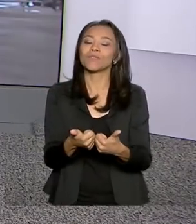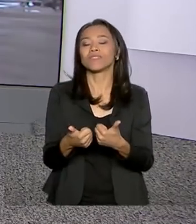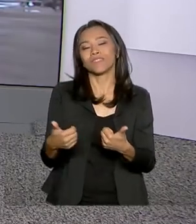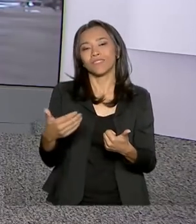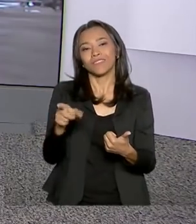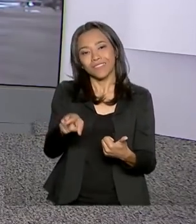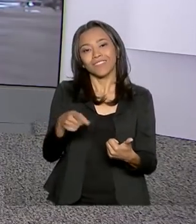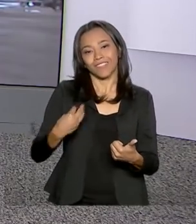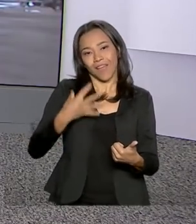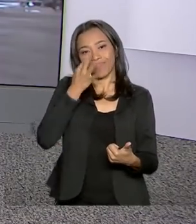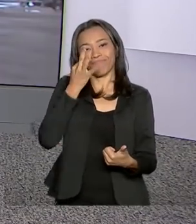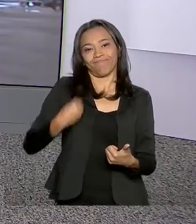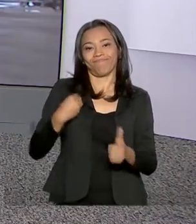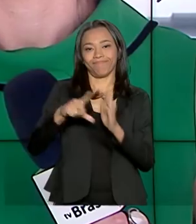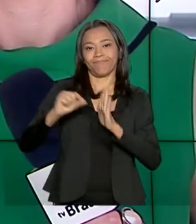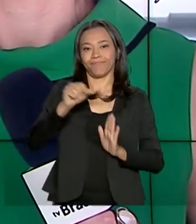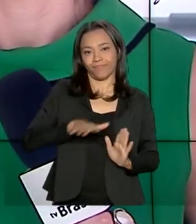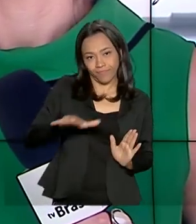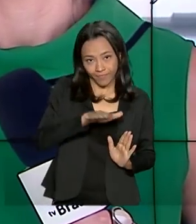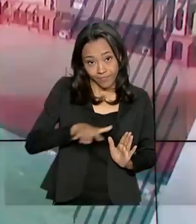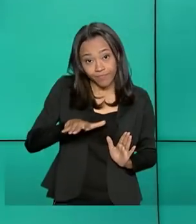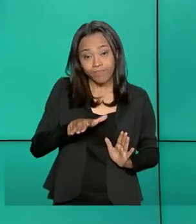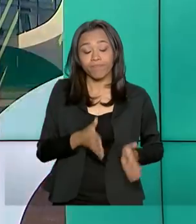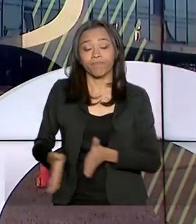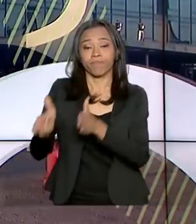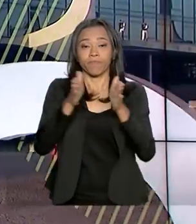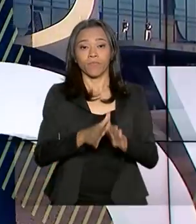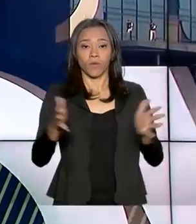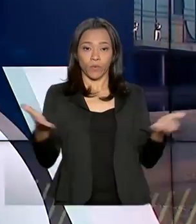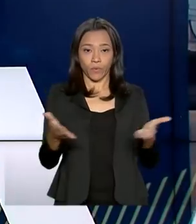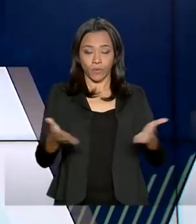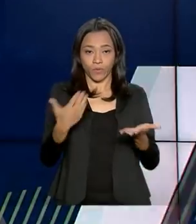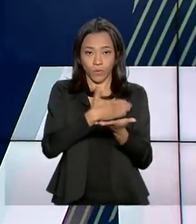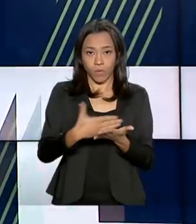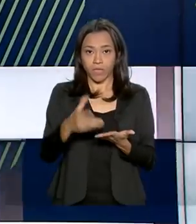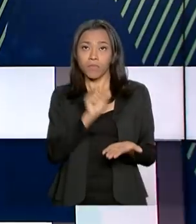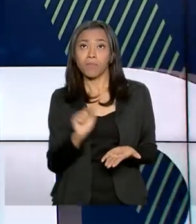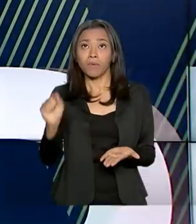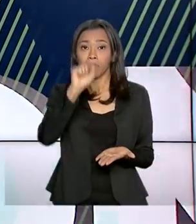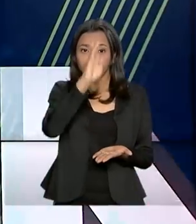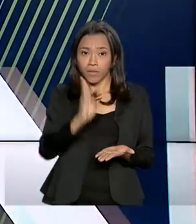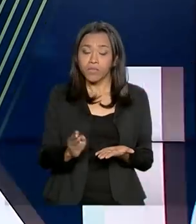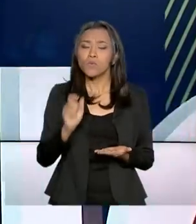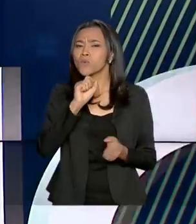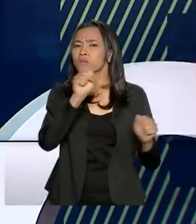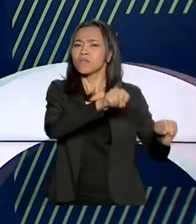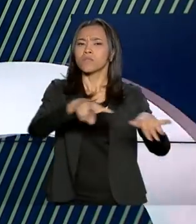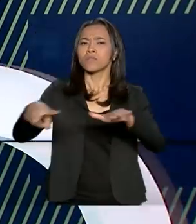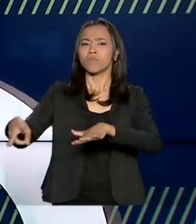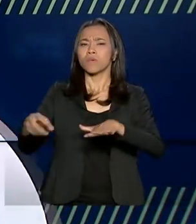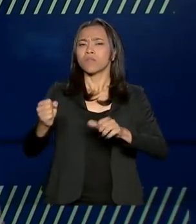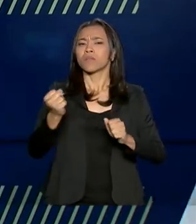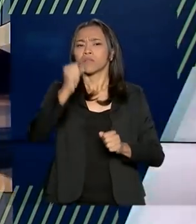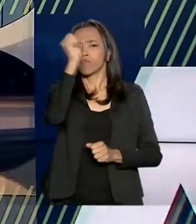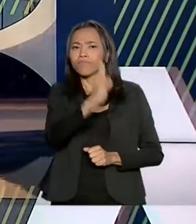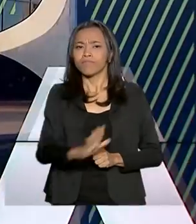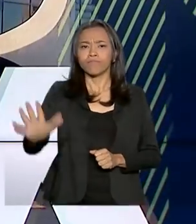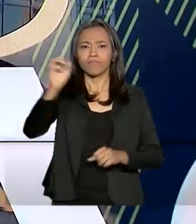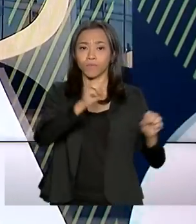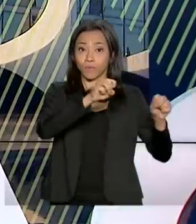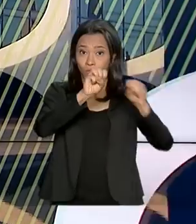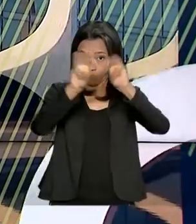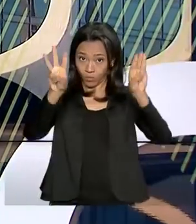com a gente direto do Palácio do Planalto. Começa hoje, em todo o país, a Semana Nacional de Museus. É a 17ª